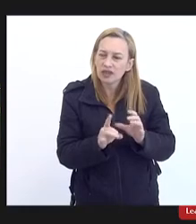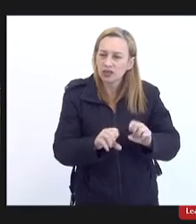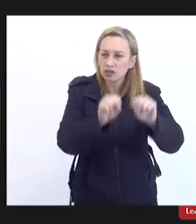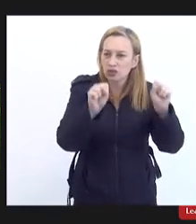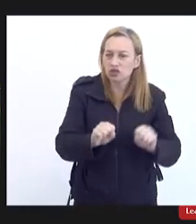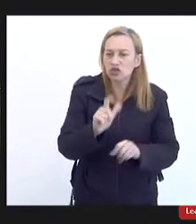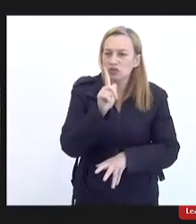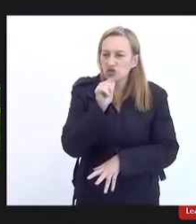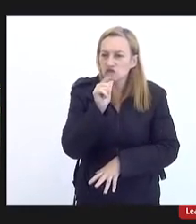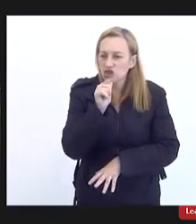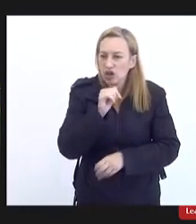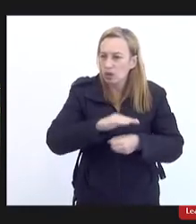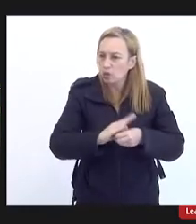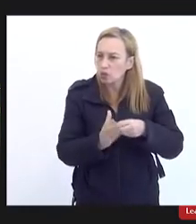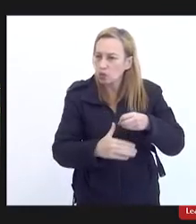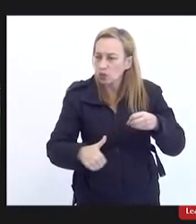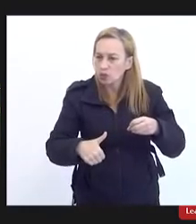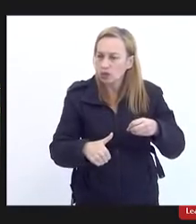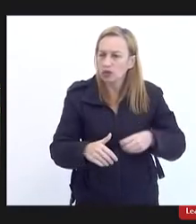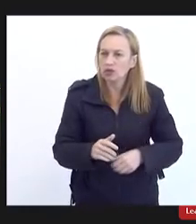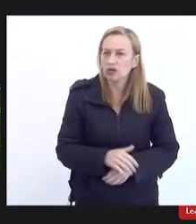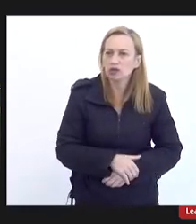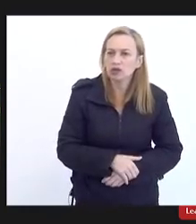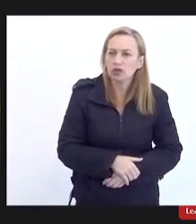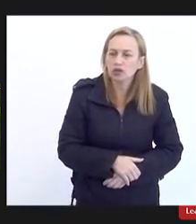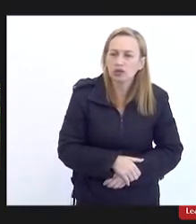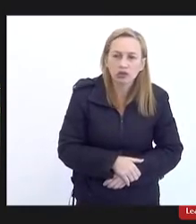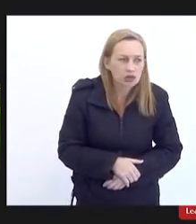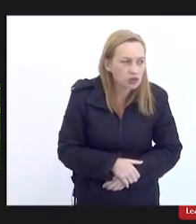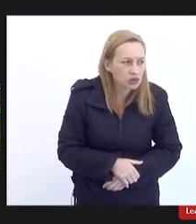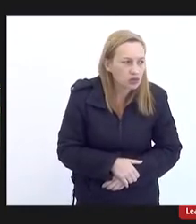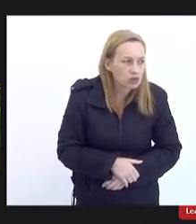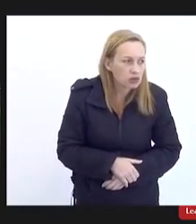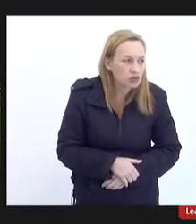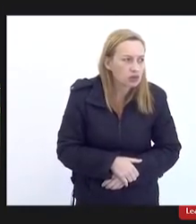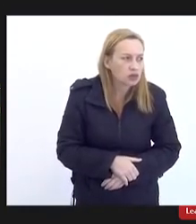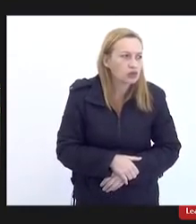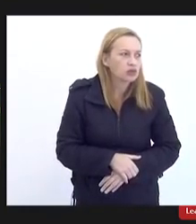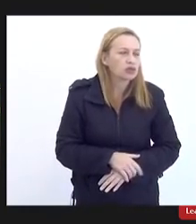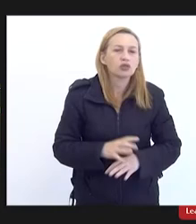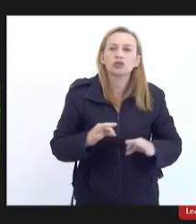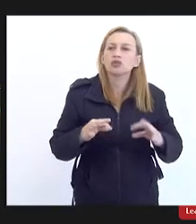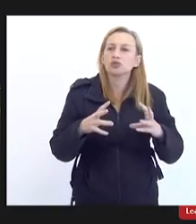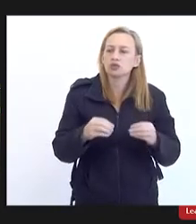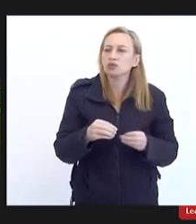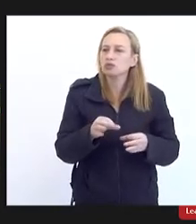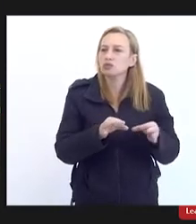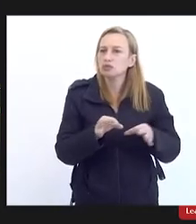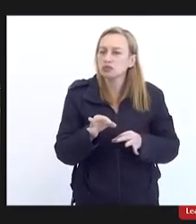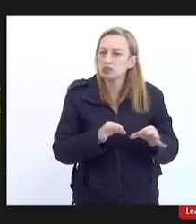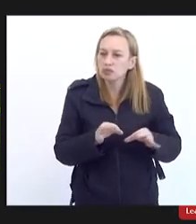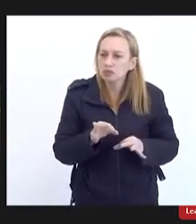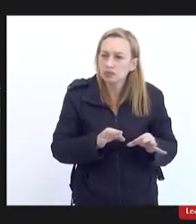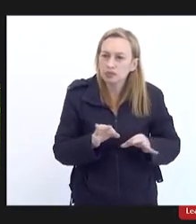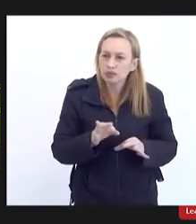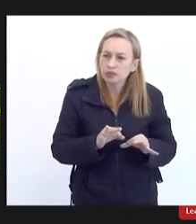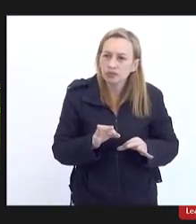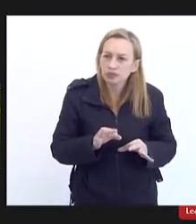água e totalmente sanitários no Brasil foi isso que foi feita com 14.026 foi toda patrocinada e construída pela Abicom